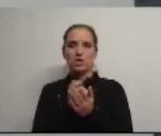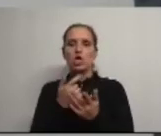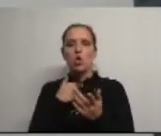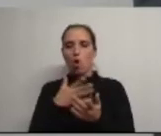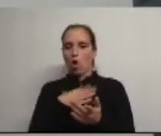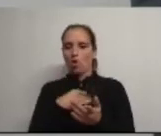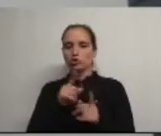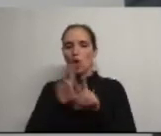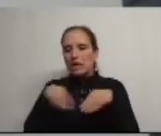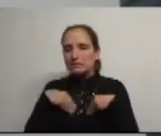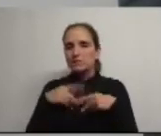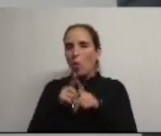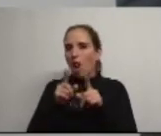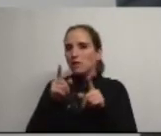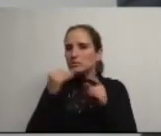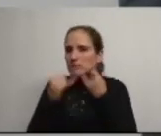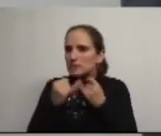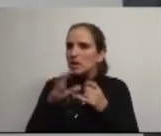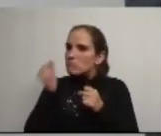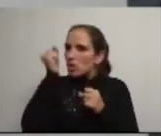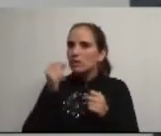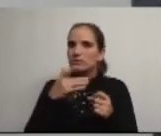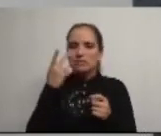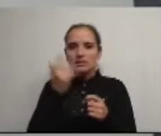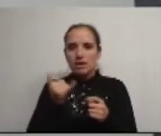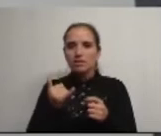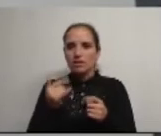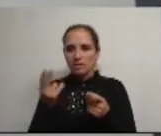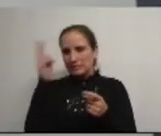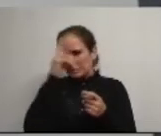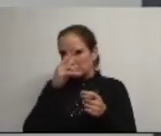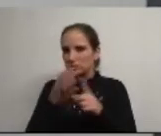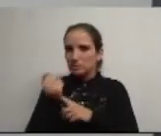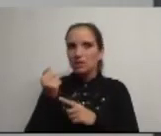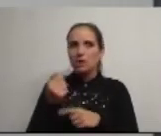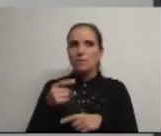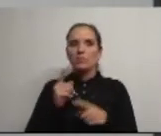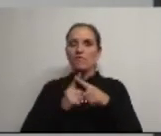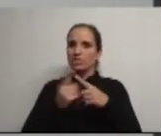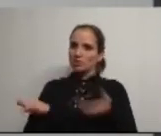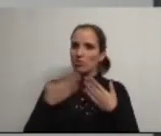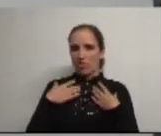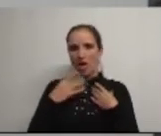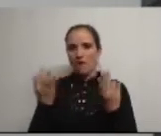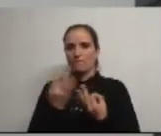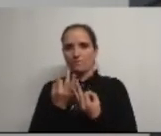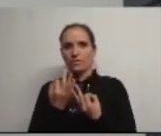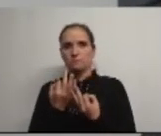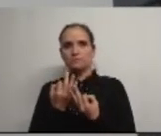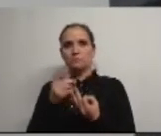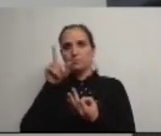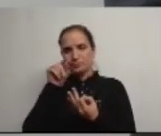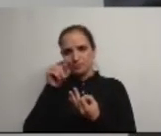assumir os riscos e de conquistar as vantagens desses mesmos riscos. Mas, também